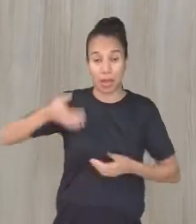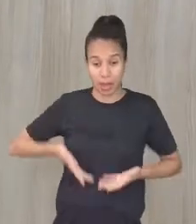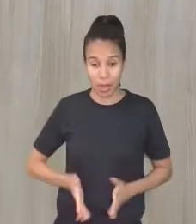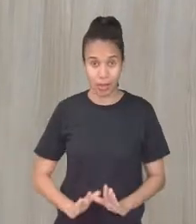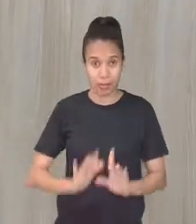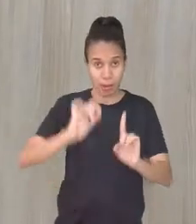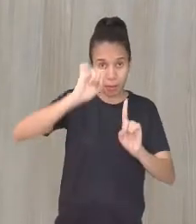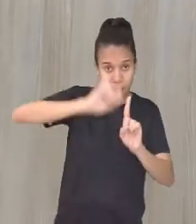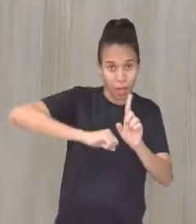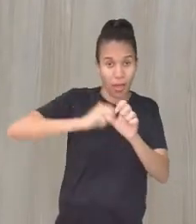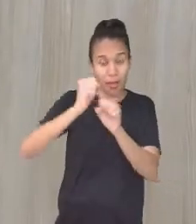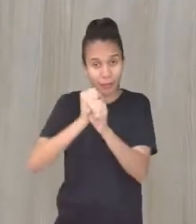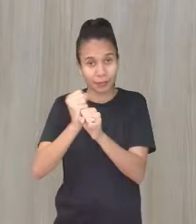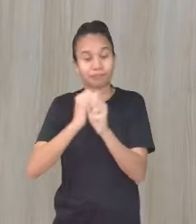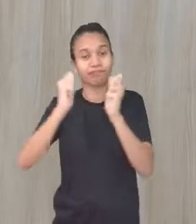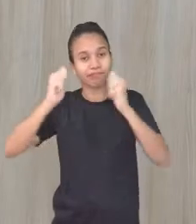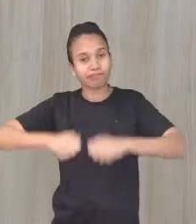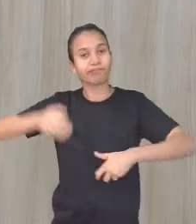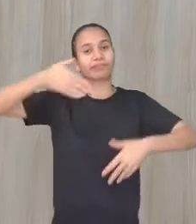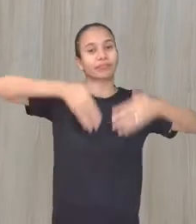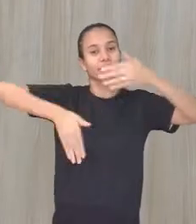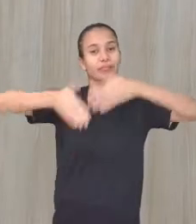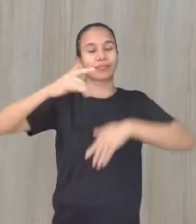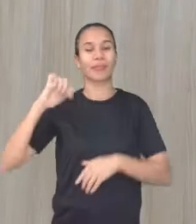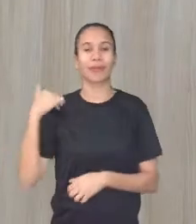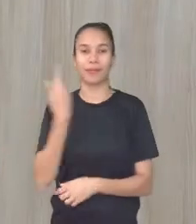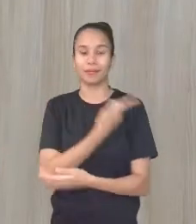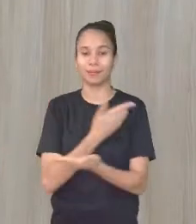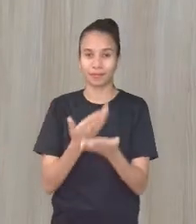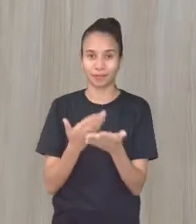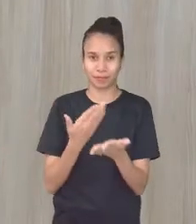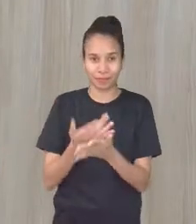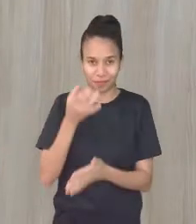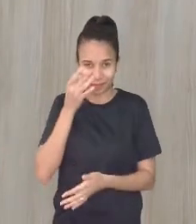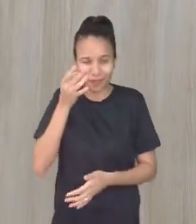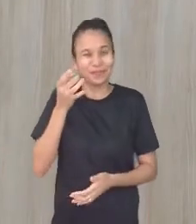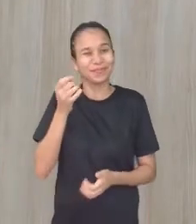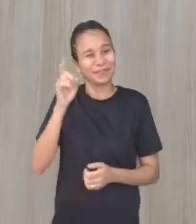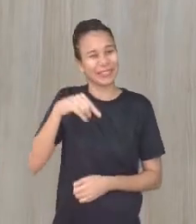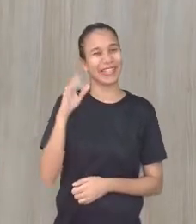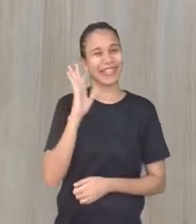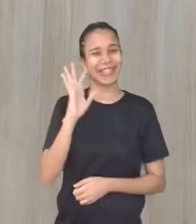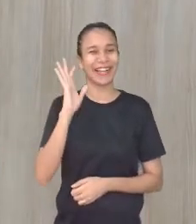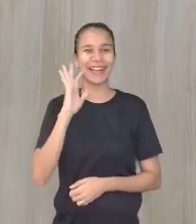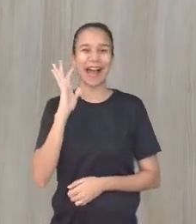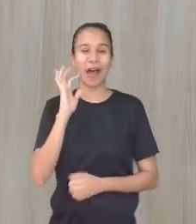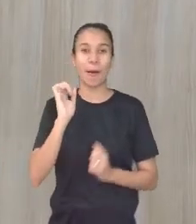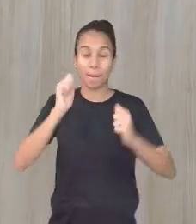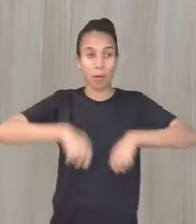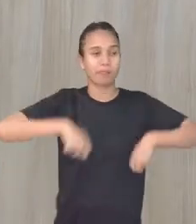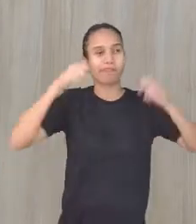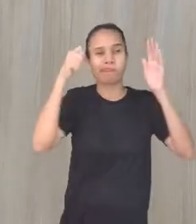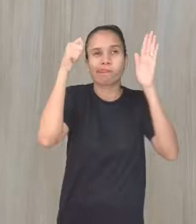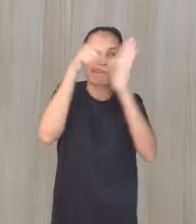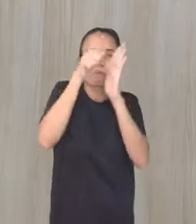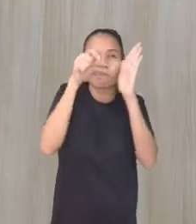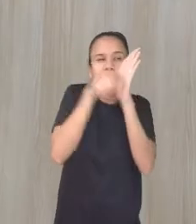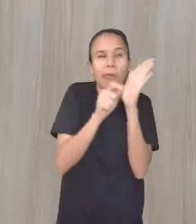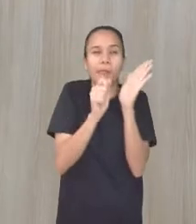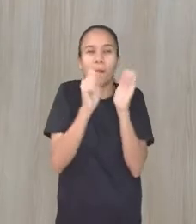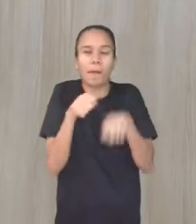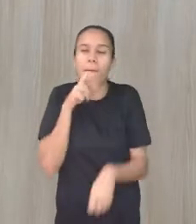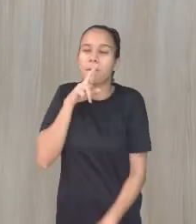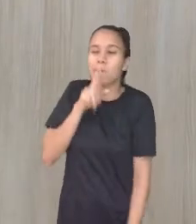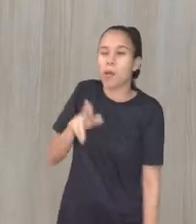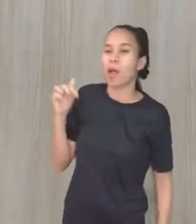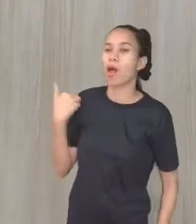mês e ano, vocês vão poder participar da nossa aula ao vivo. Vejam que legal! Vocês vão poder fazer perguntas, vão poder